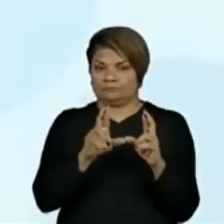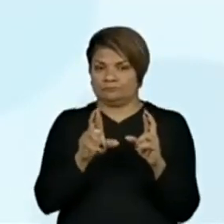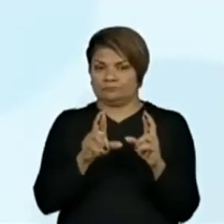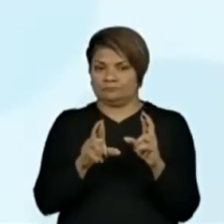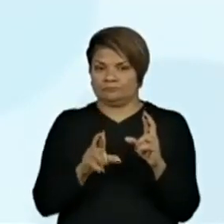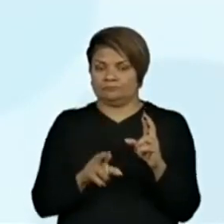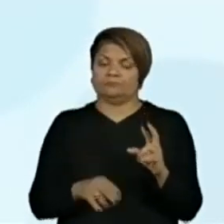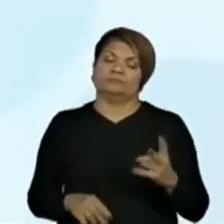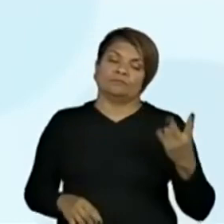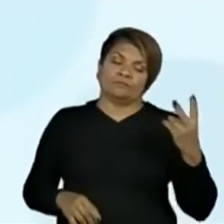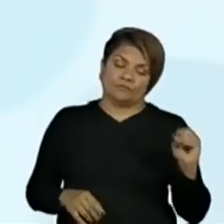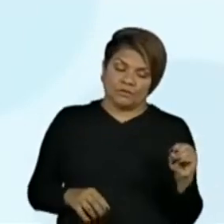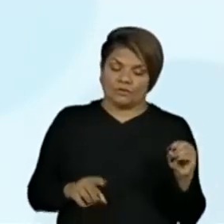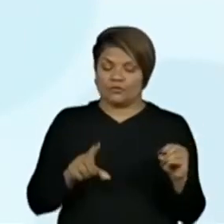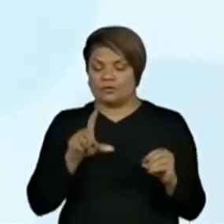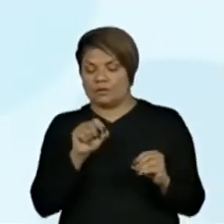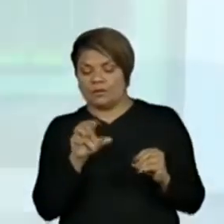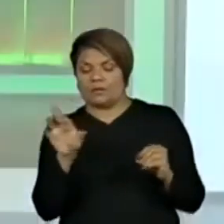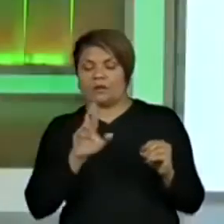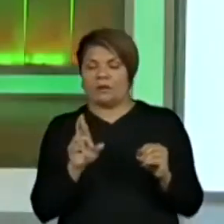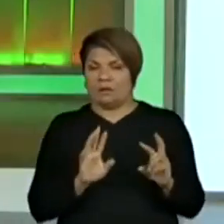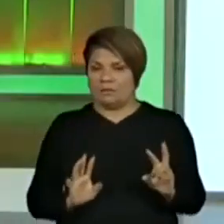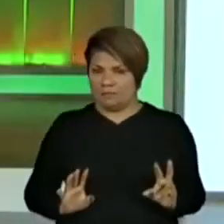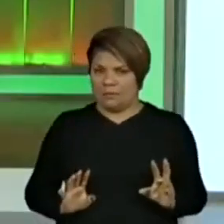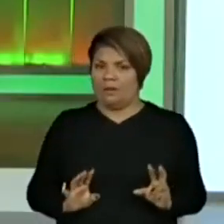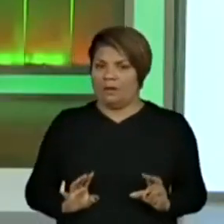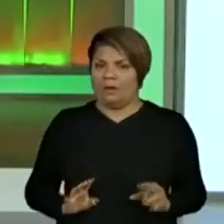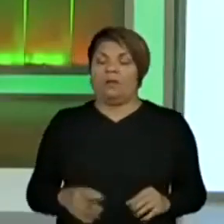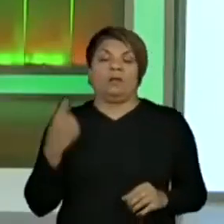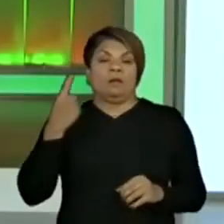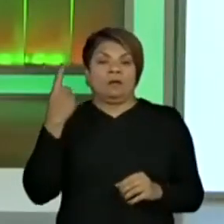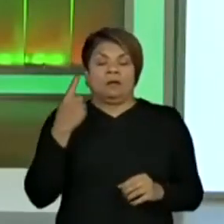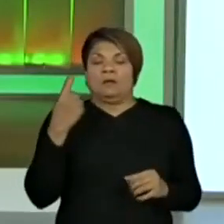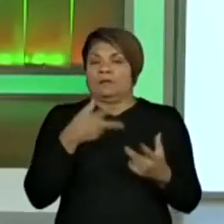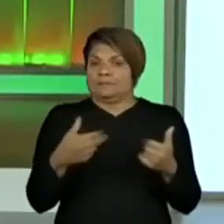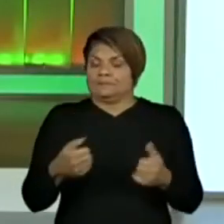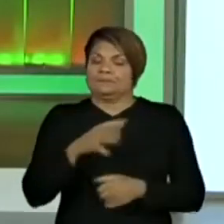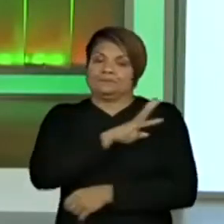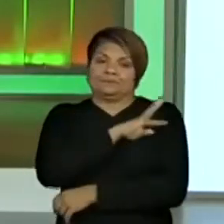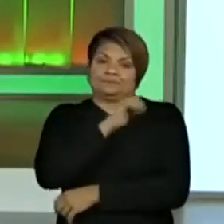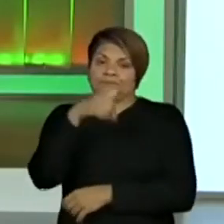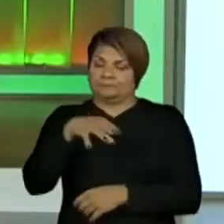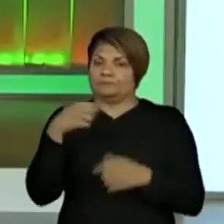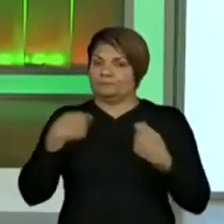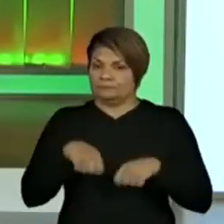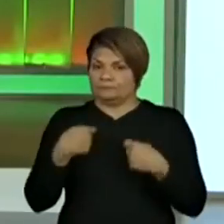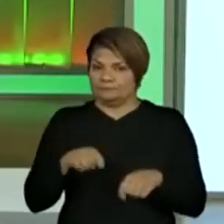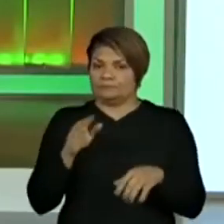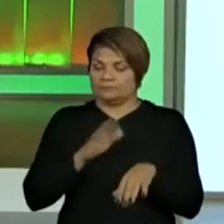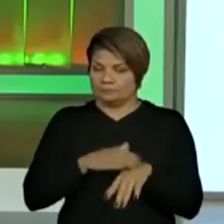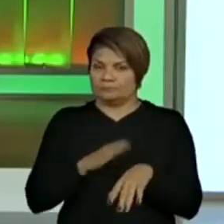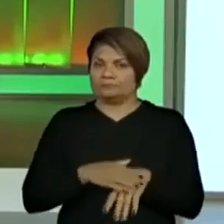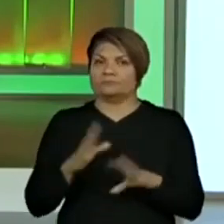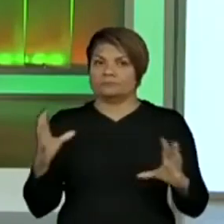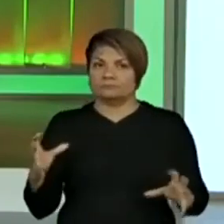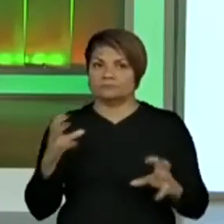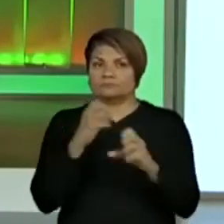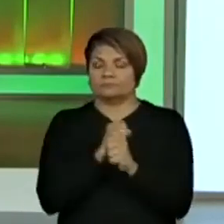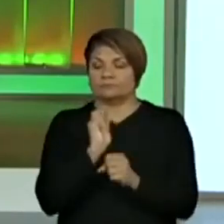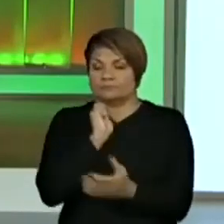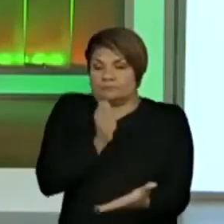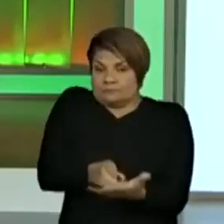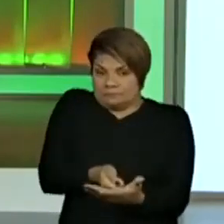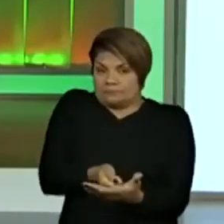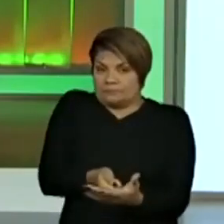A primeira coisa que o nosso aluno do quarto ano precisa fazer é somar o valor de quanto ele pagou, certo? Então, ele